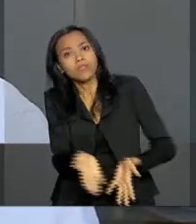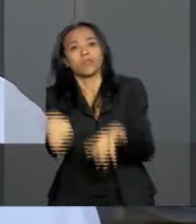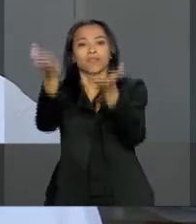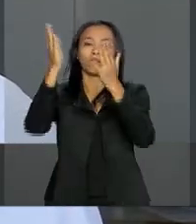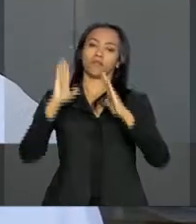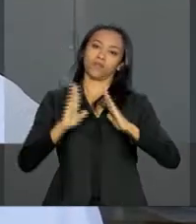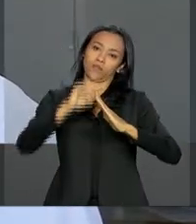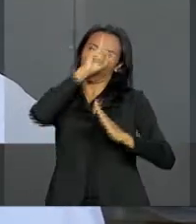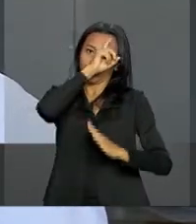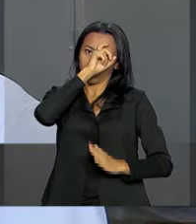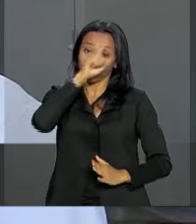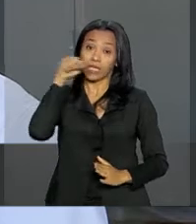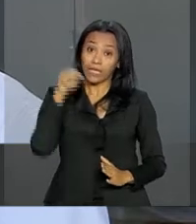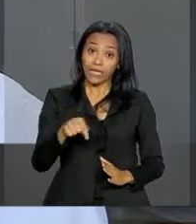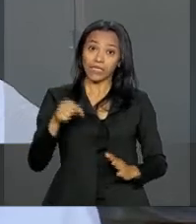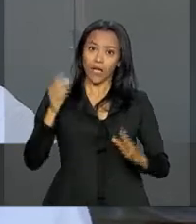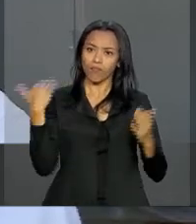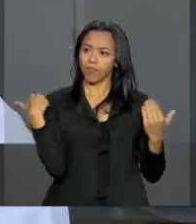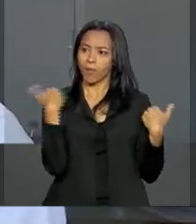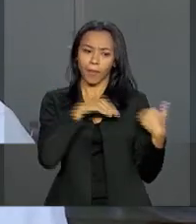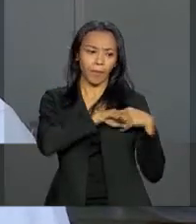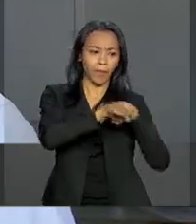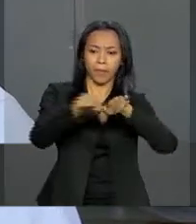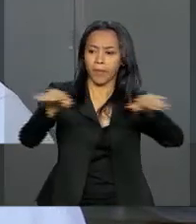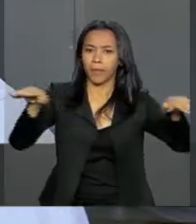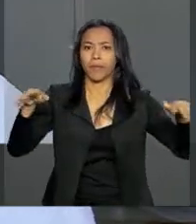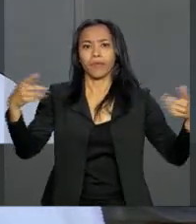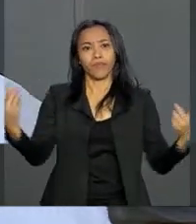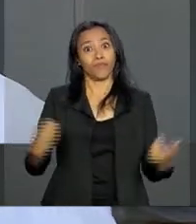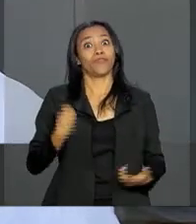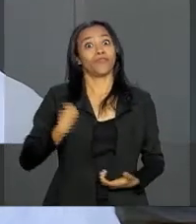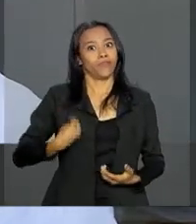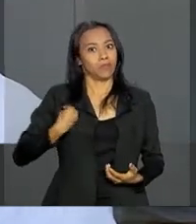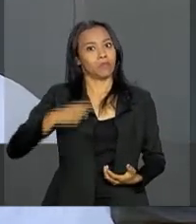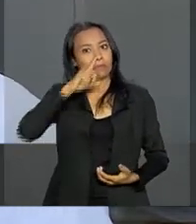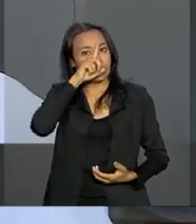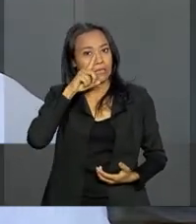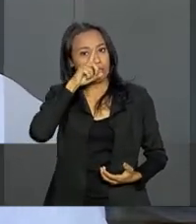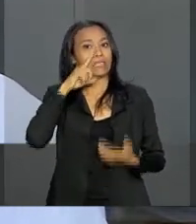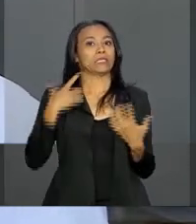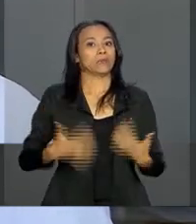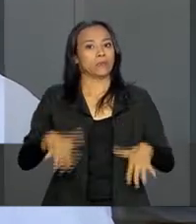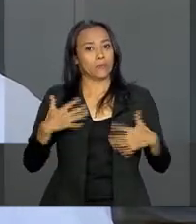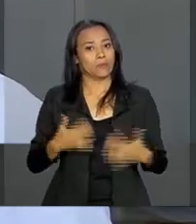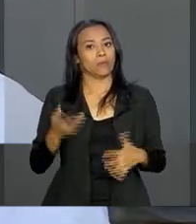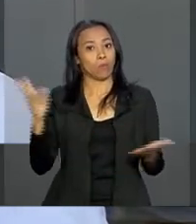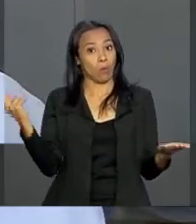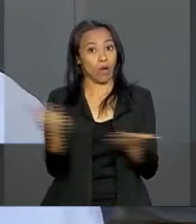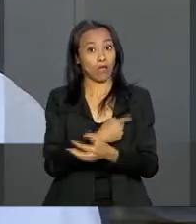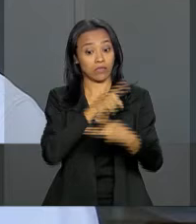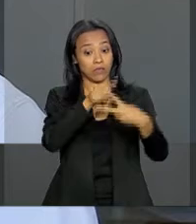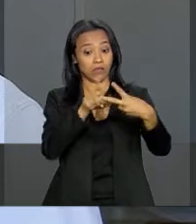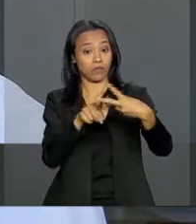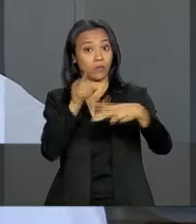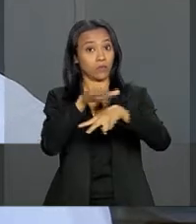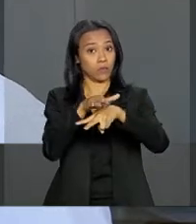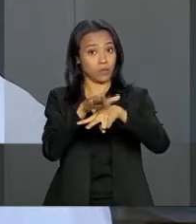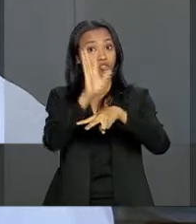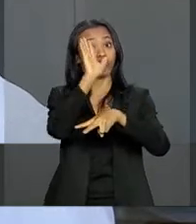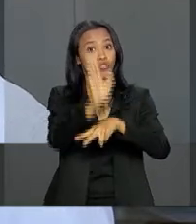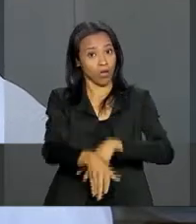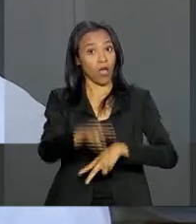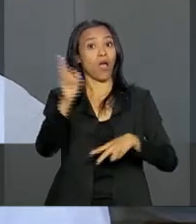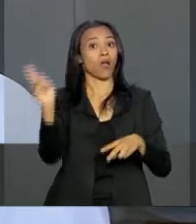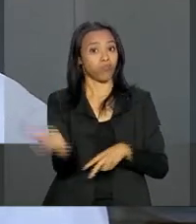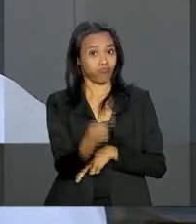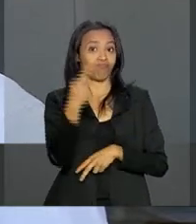reforço é importante porque nós vivemos uma situação de risco em relação a essas doenças. Existem casos já no